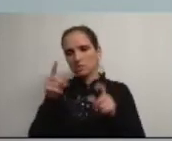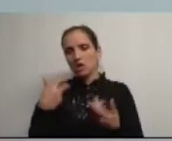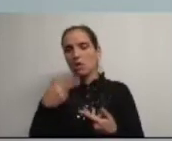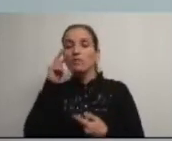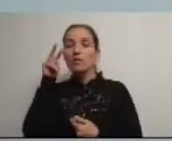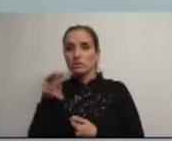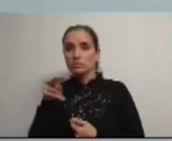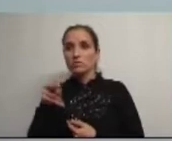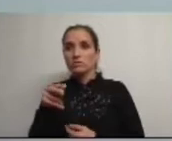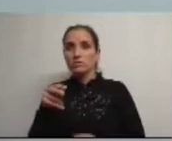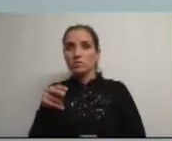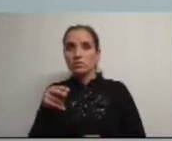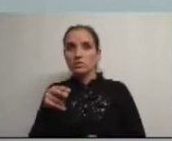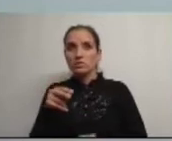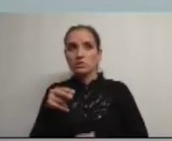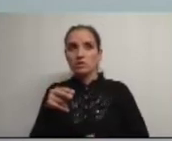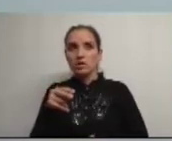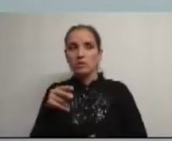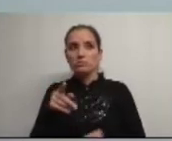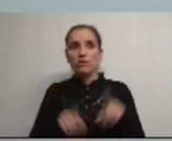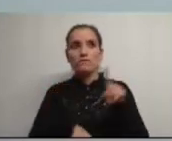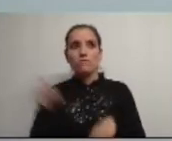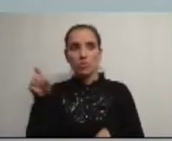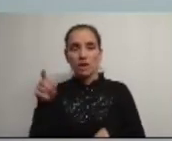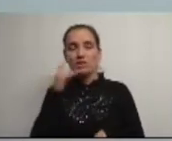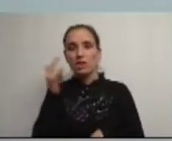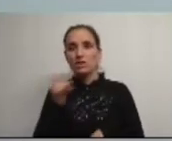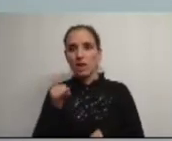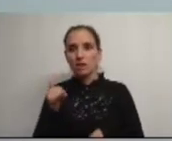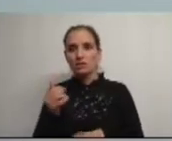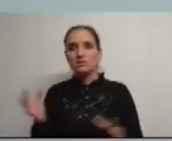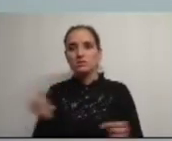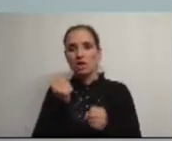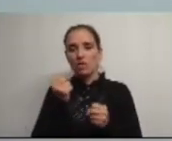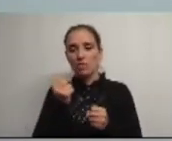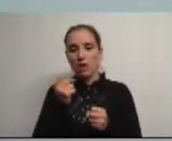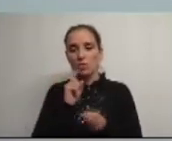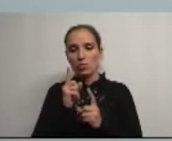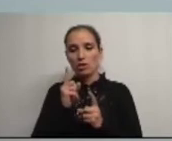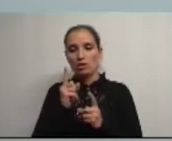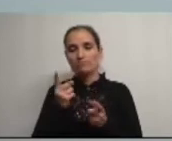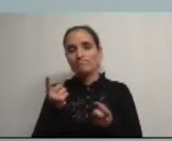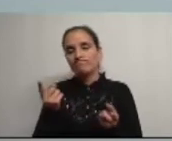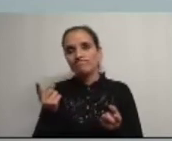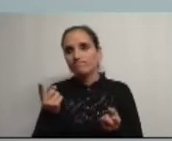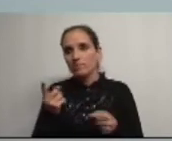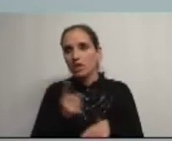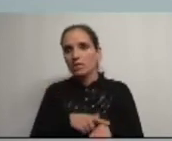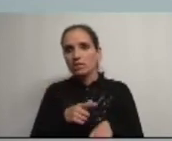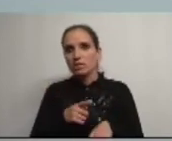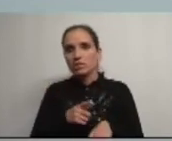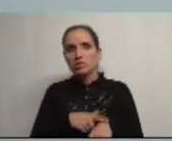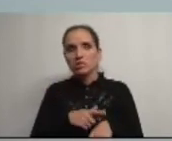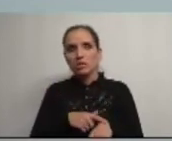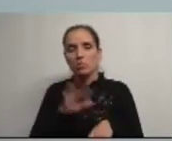agora a uma fuga em frente na ansiedade de tentar salvar o que foi o deslato temporal quando